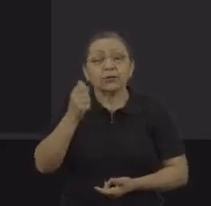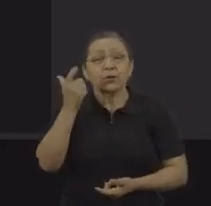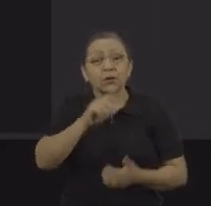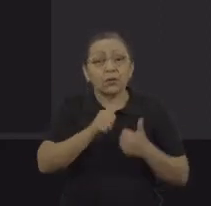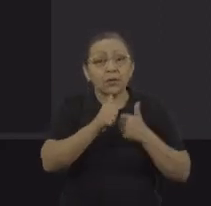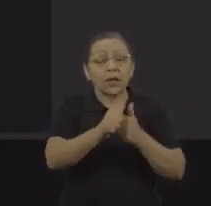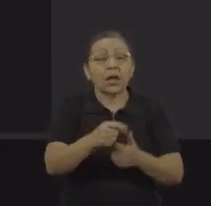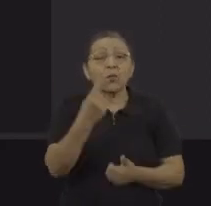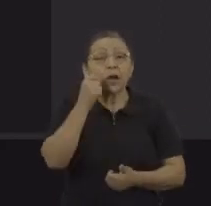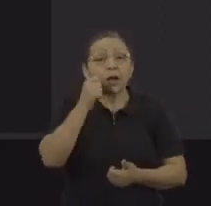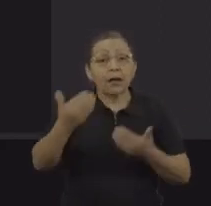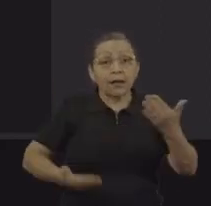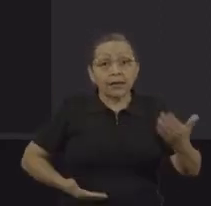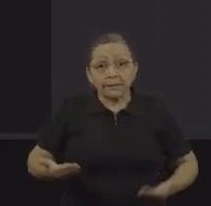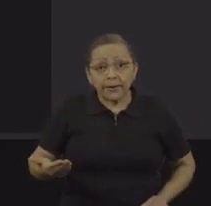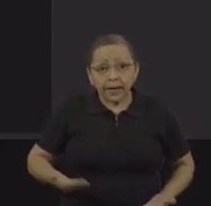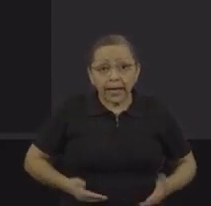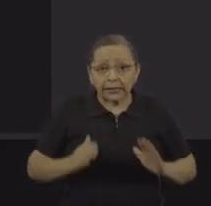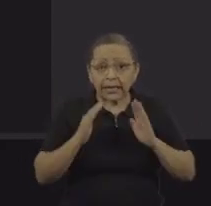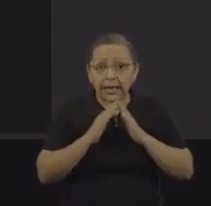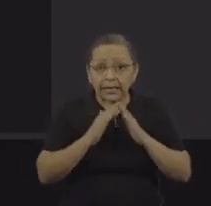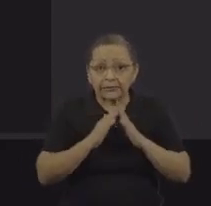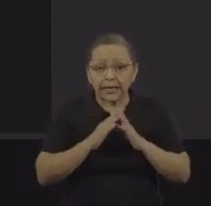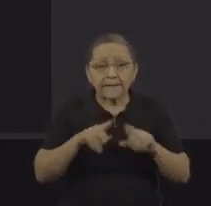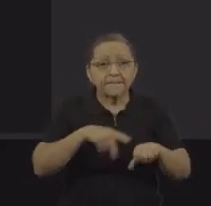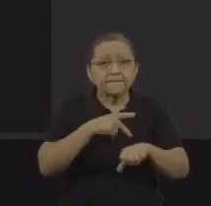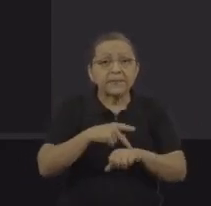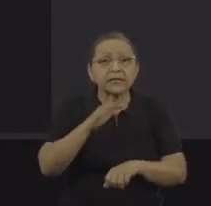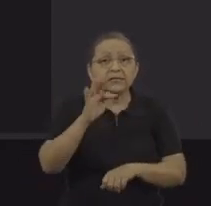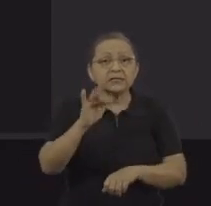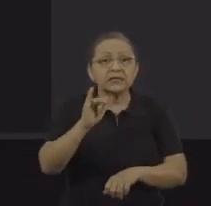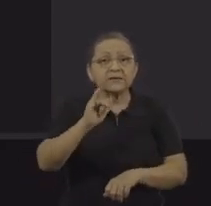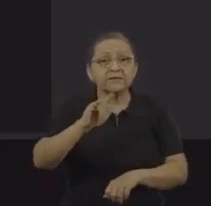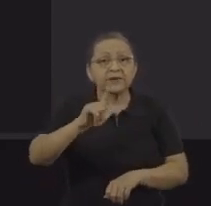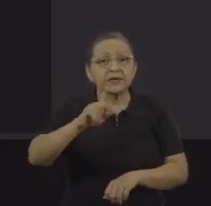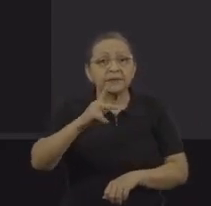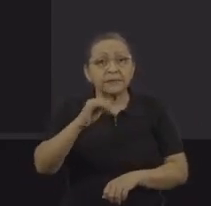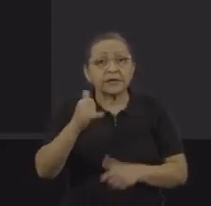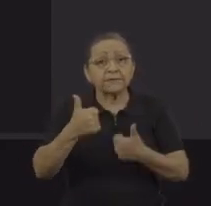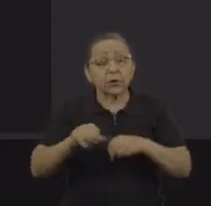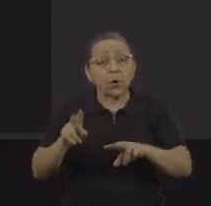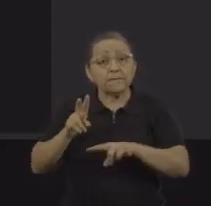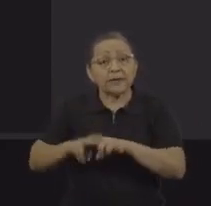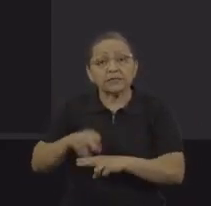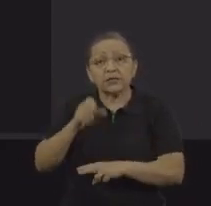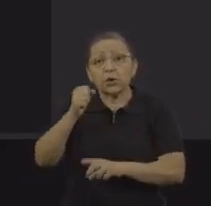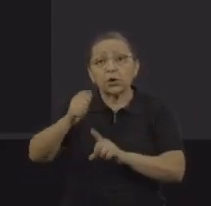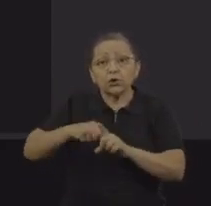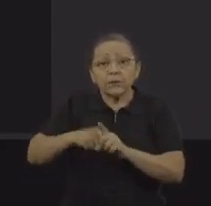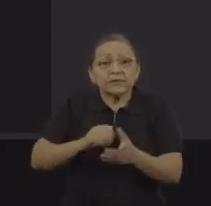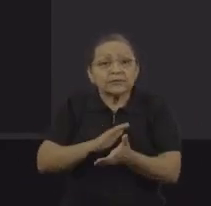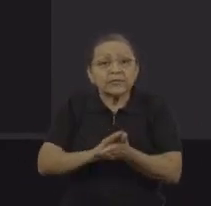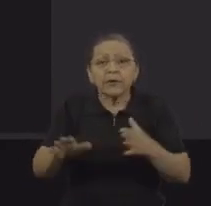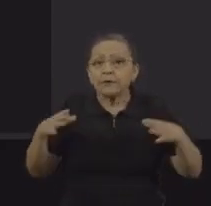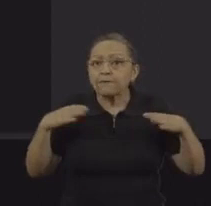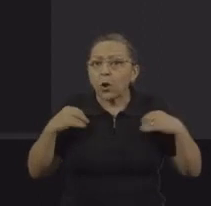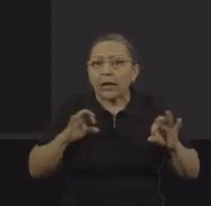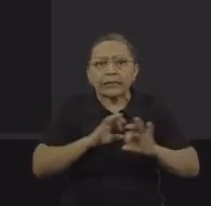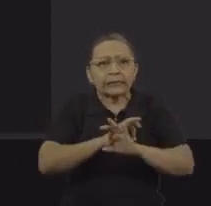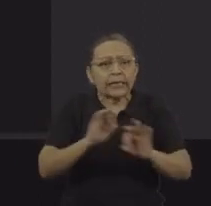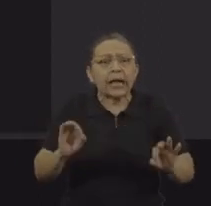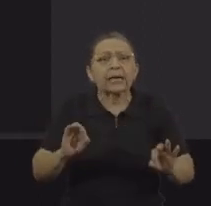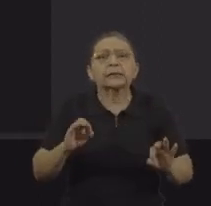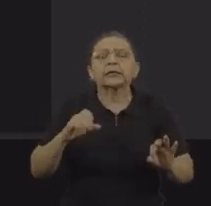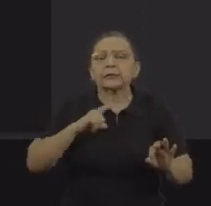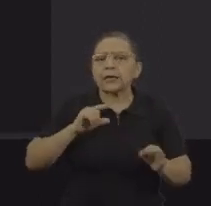doméstica filipina, que foi trancada por oito meses, sem folga, sob ameaça, sendo achacada